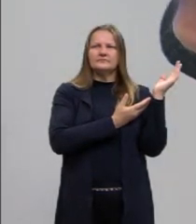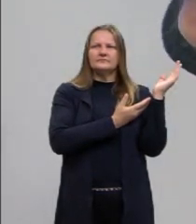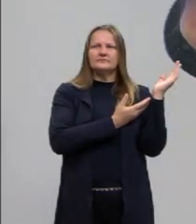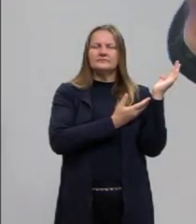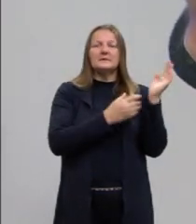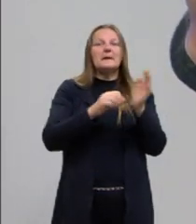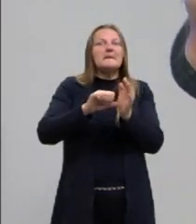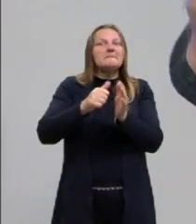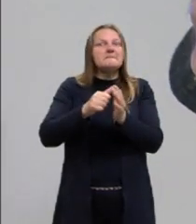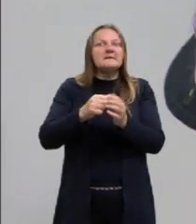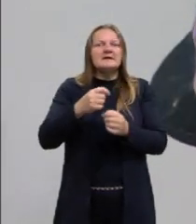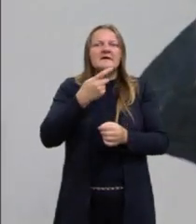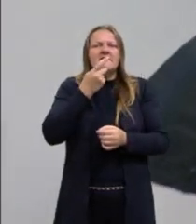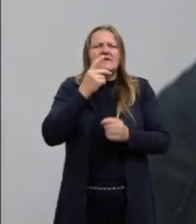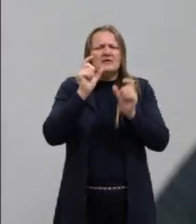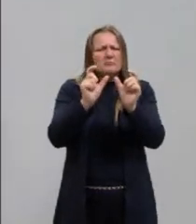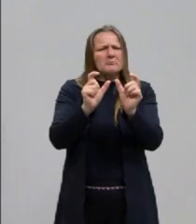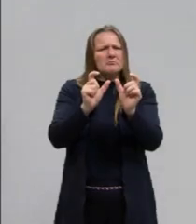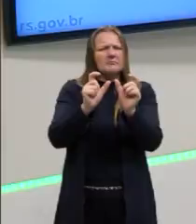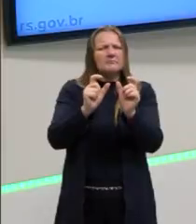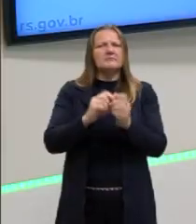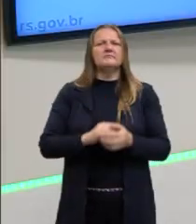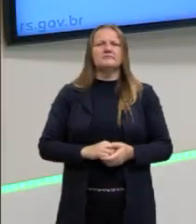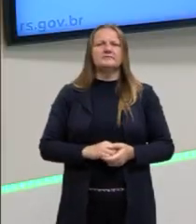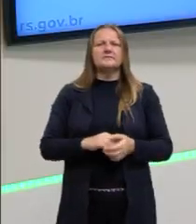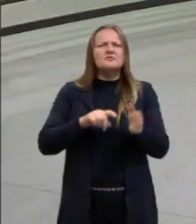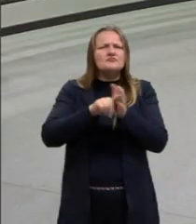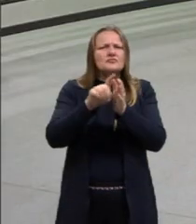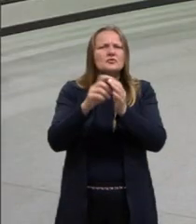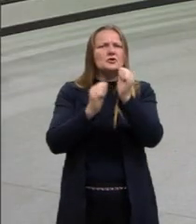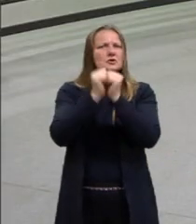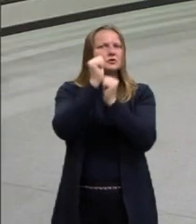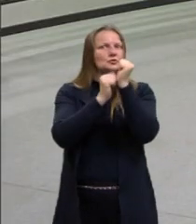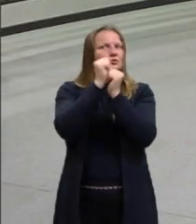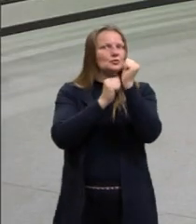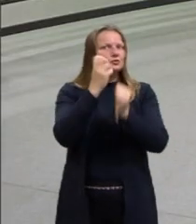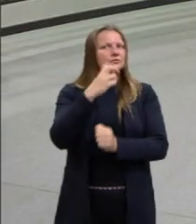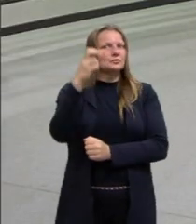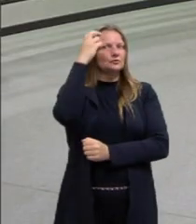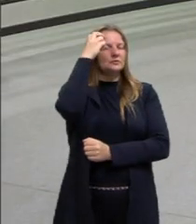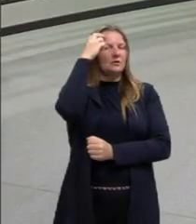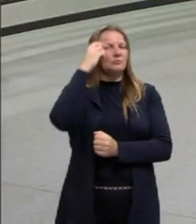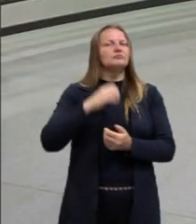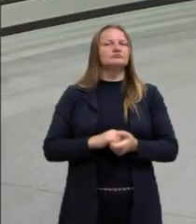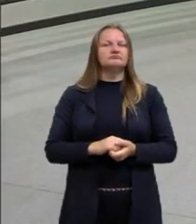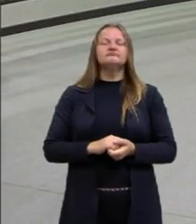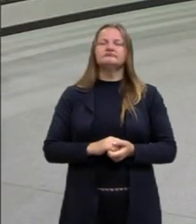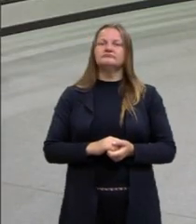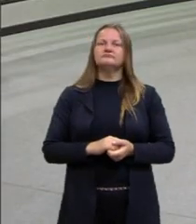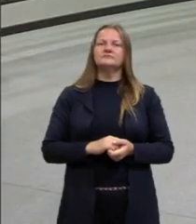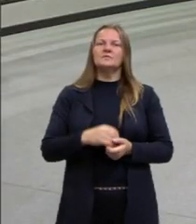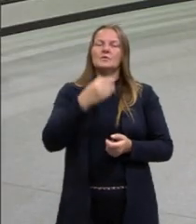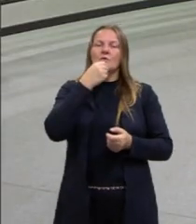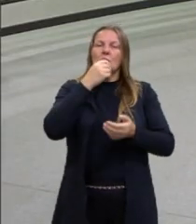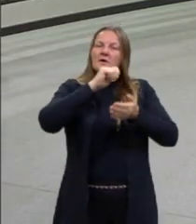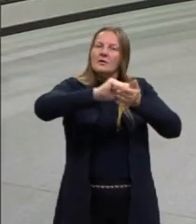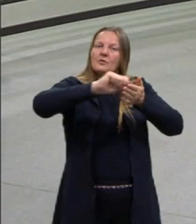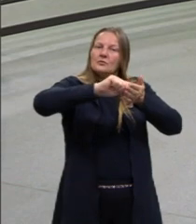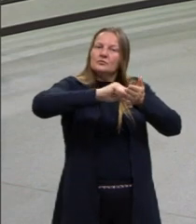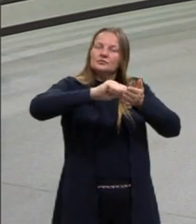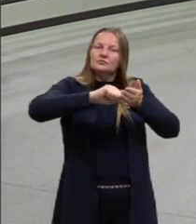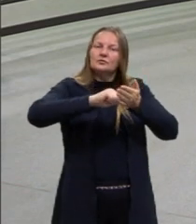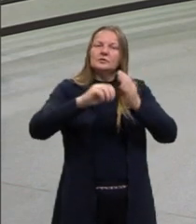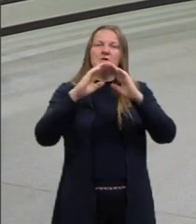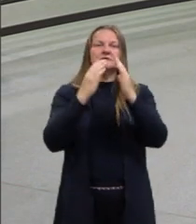primeiro livro, a primeira vez que vai ser trazido, vai ser mencionado, enfim, essa questão da indústria cultural. Esses camaradas pertencem à